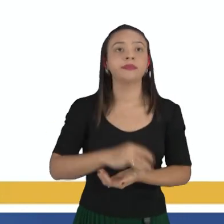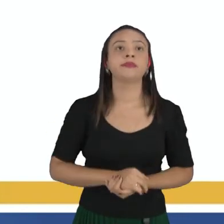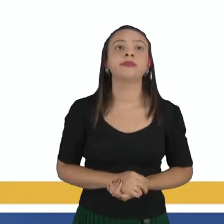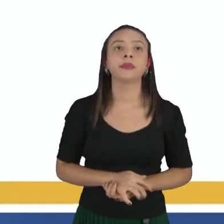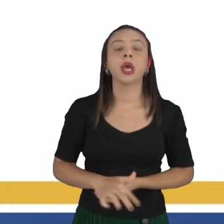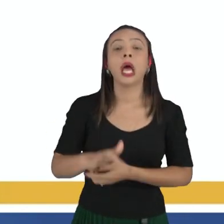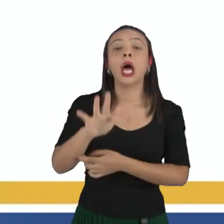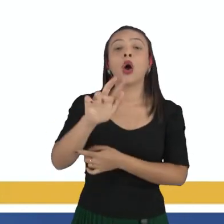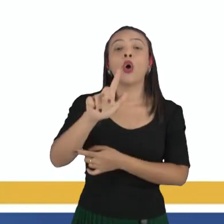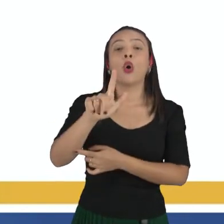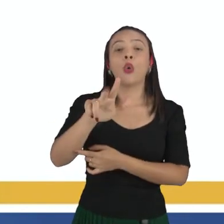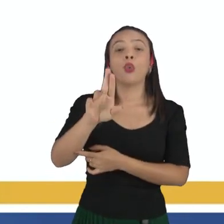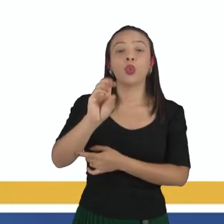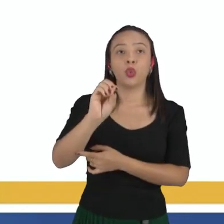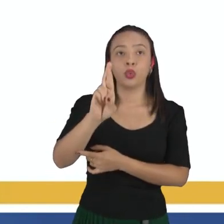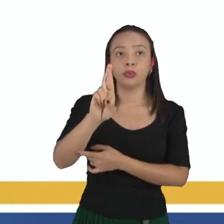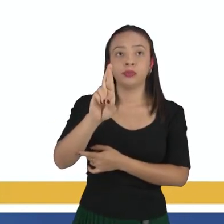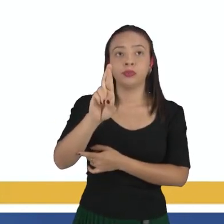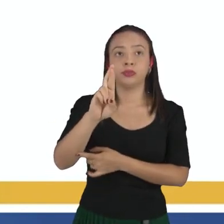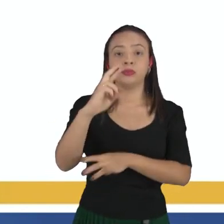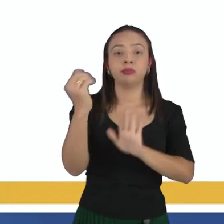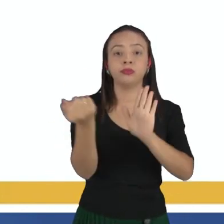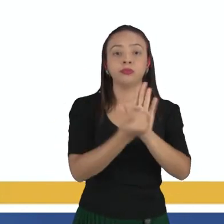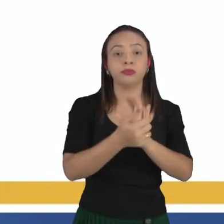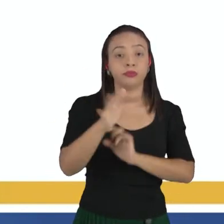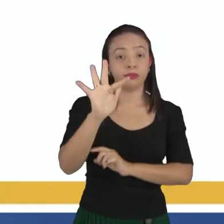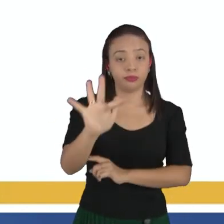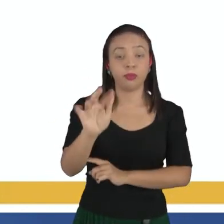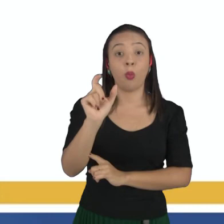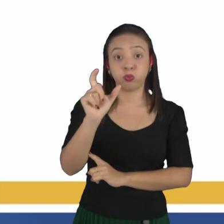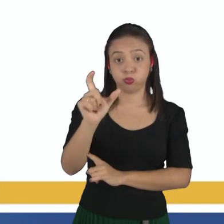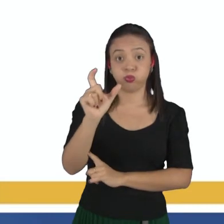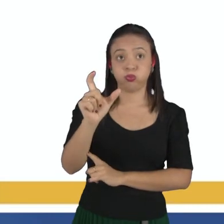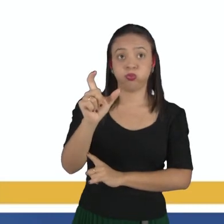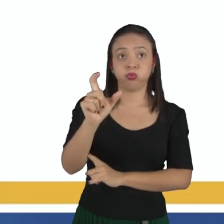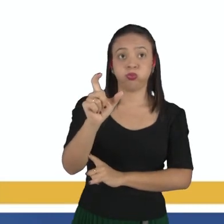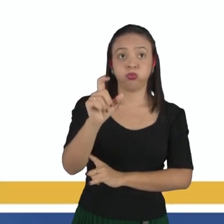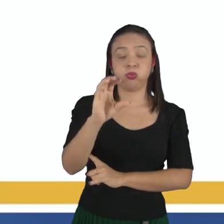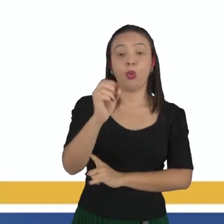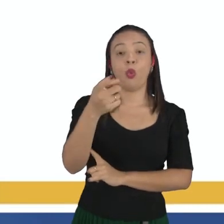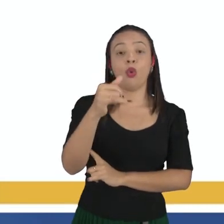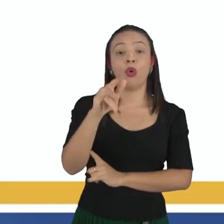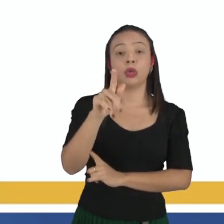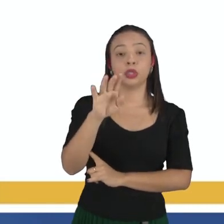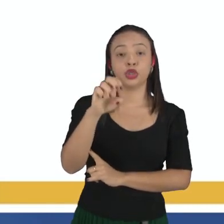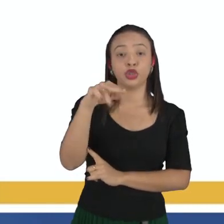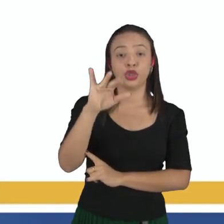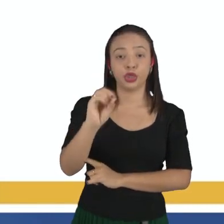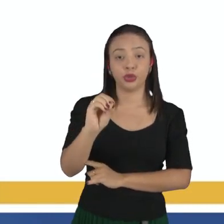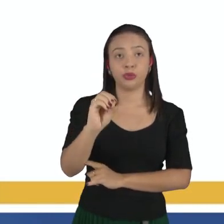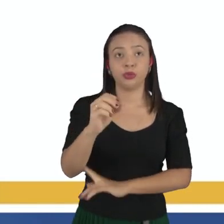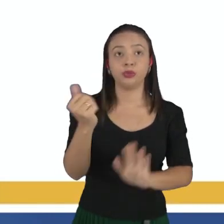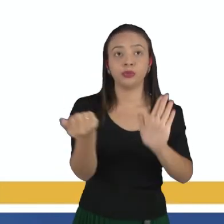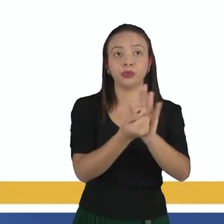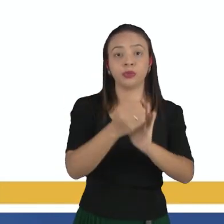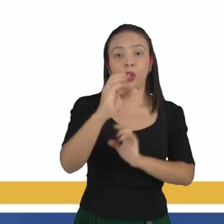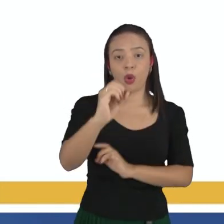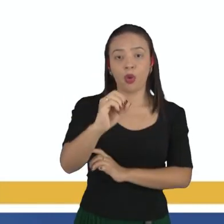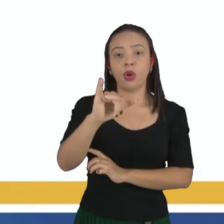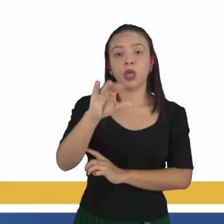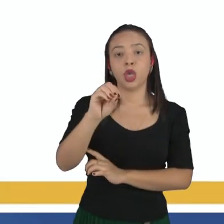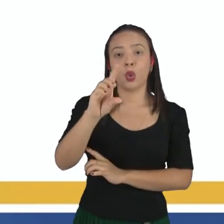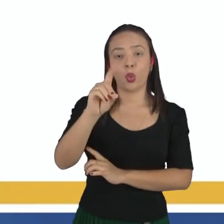maiúsculo, temos aqui o flúor, o seu símbolo é o F maiúsculo, o oxigênio e o iodo.